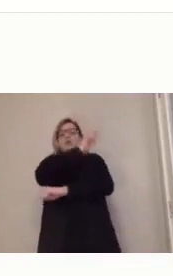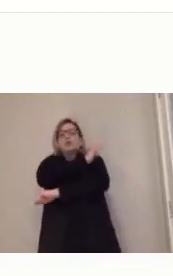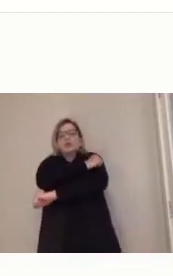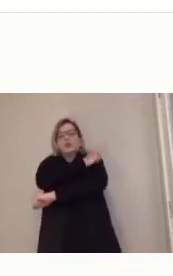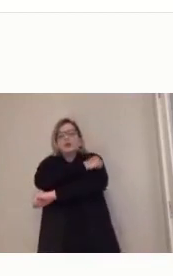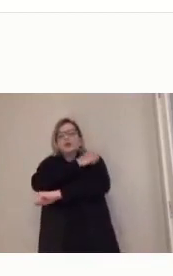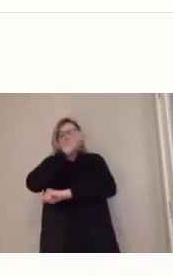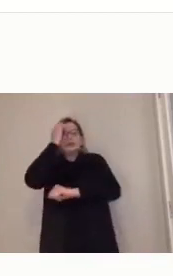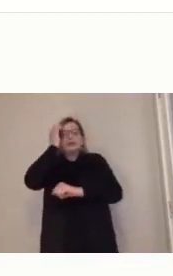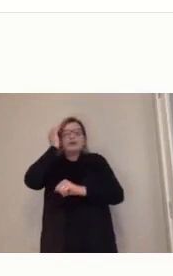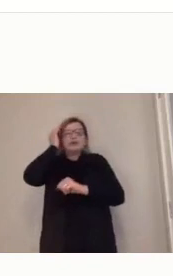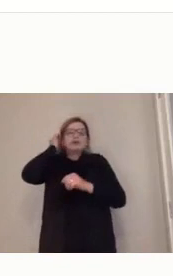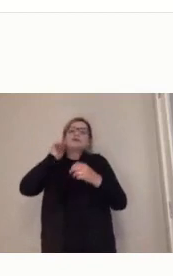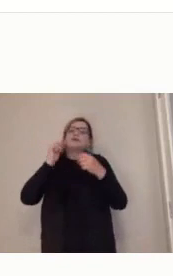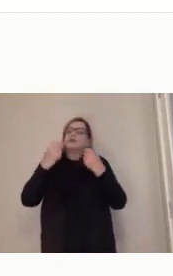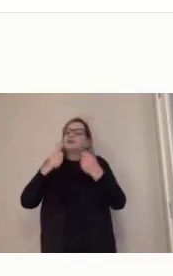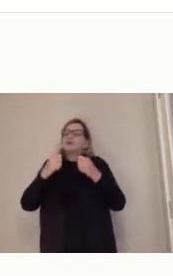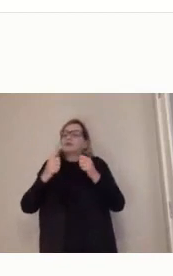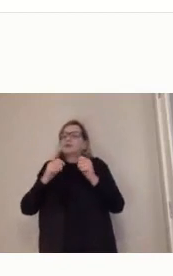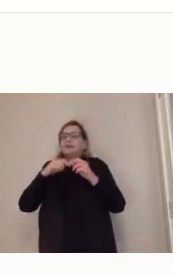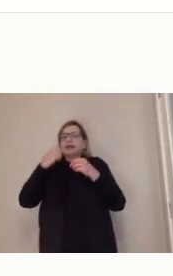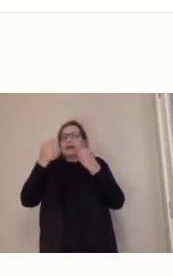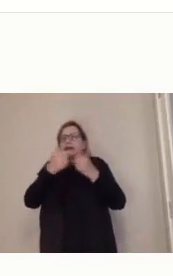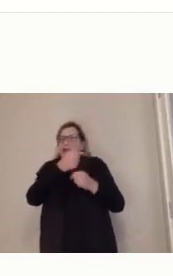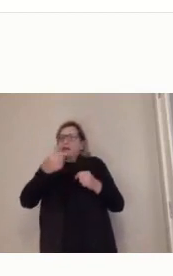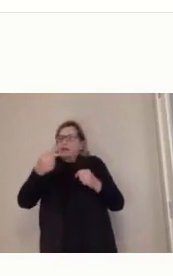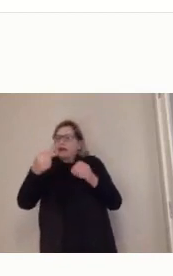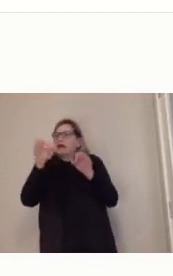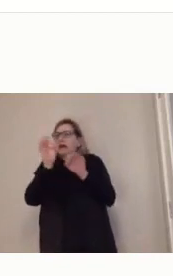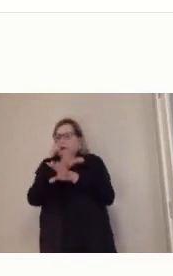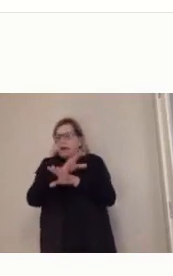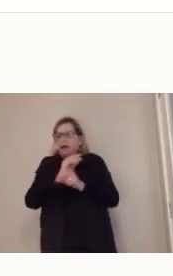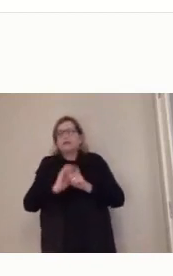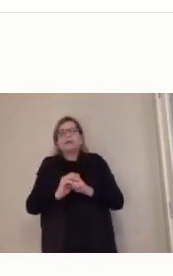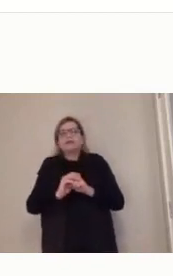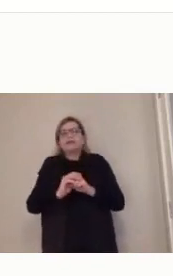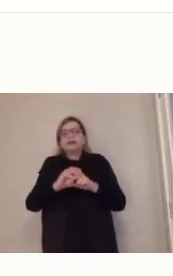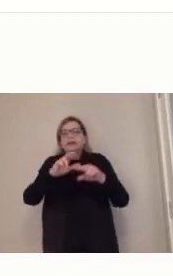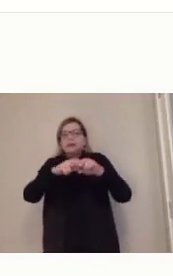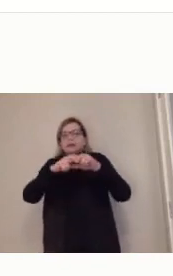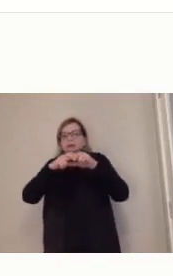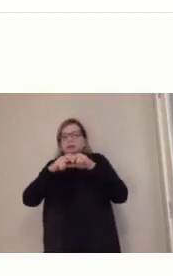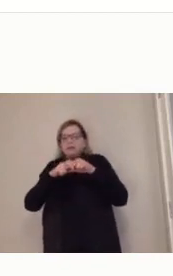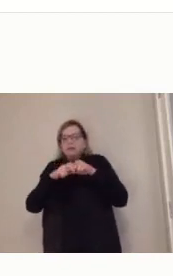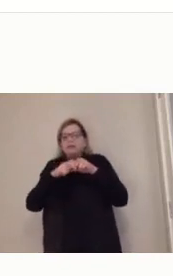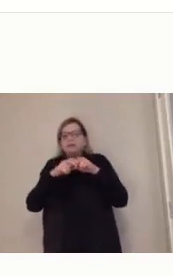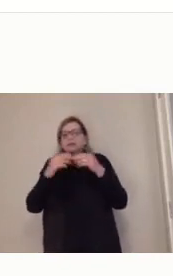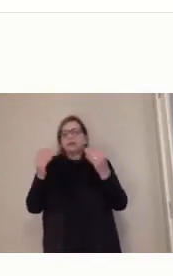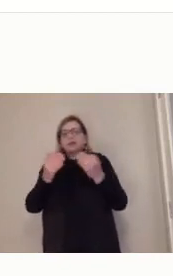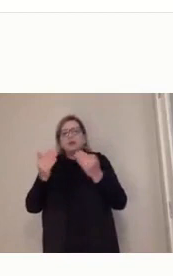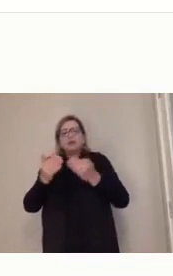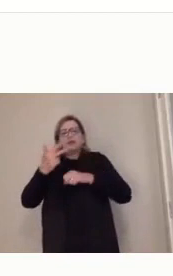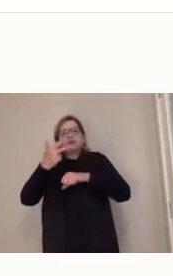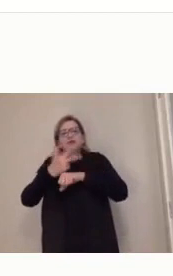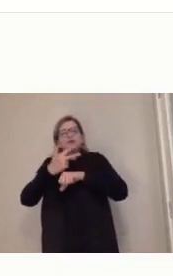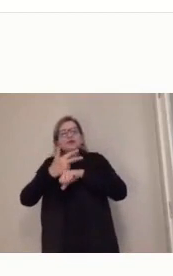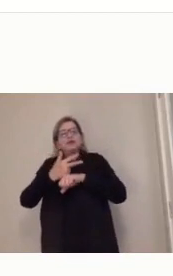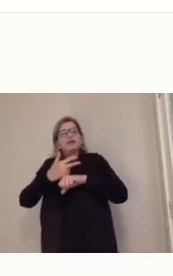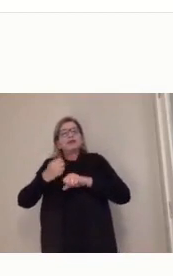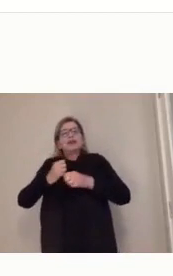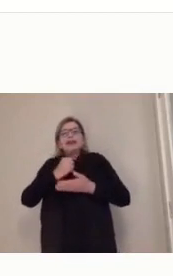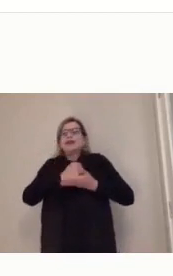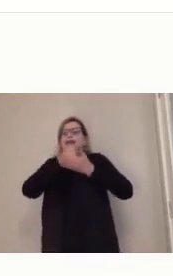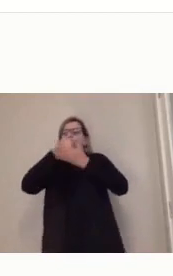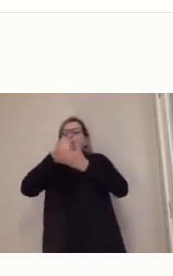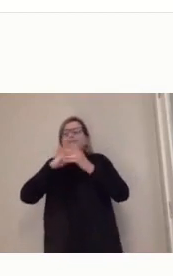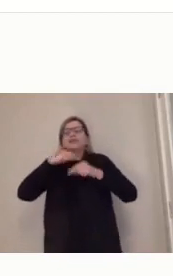alunos, que deve se encerrar essa semana. Então, por esse motivo, nossa, nossa live também está sendo gravada, vai ficar disponível